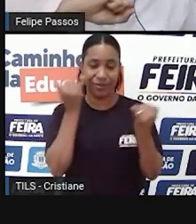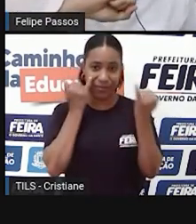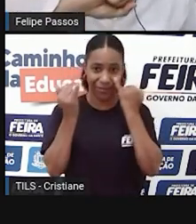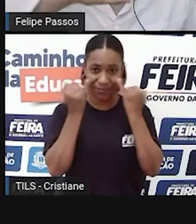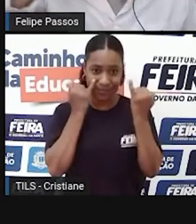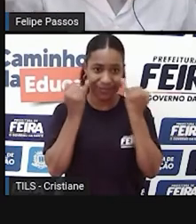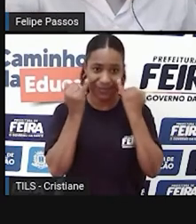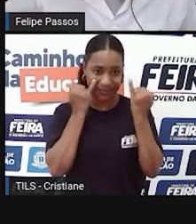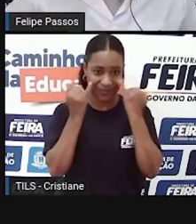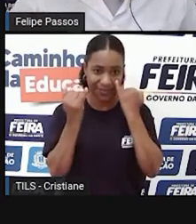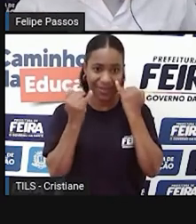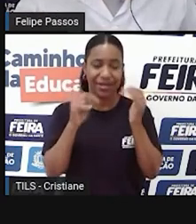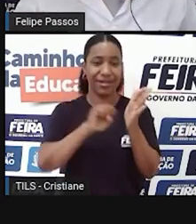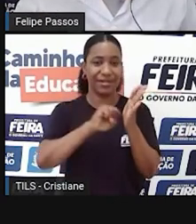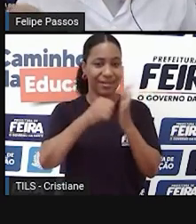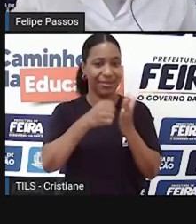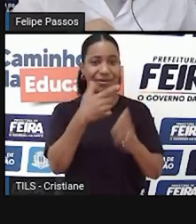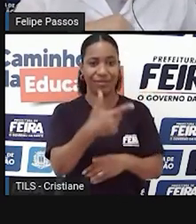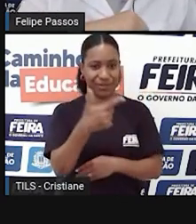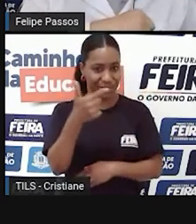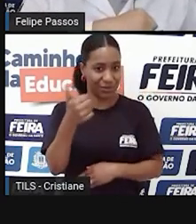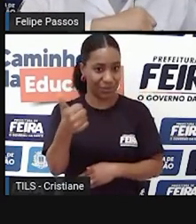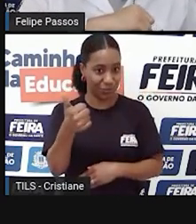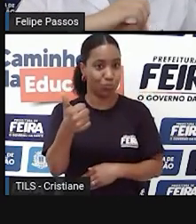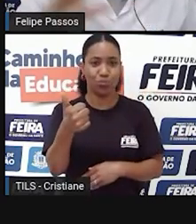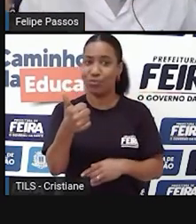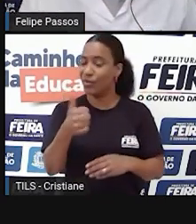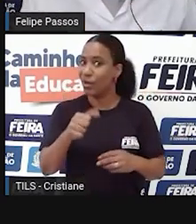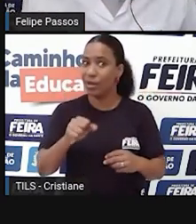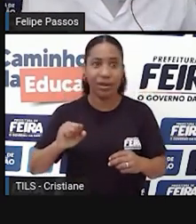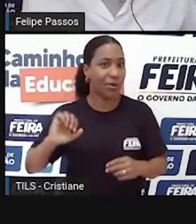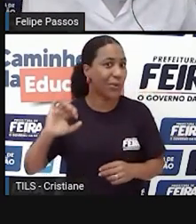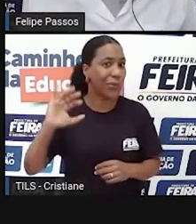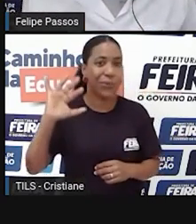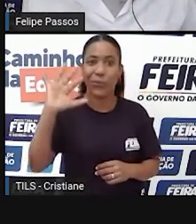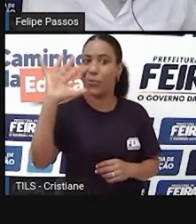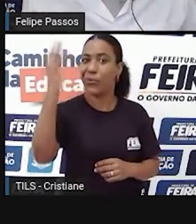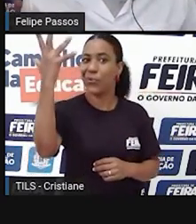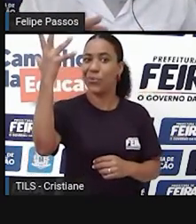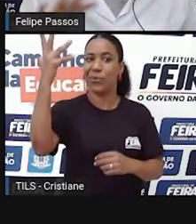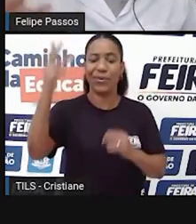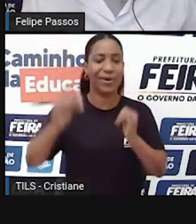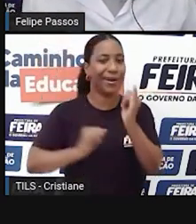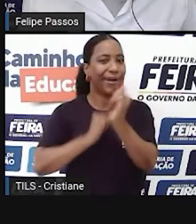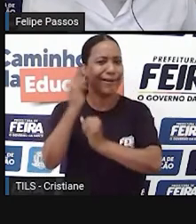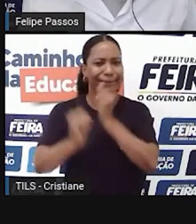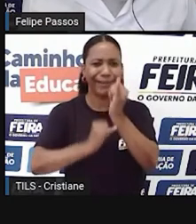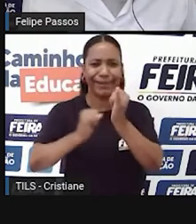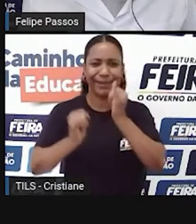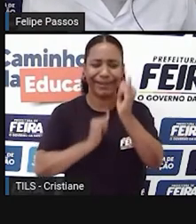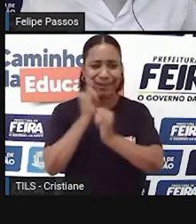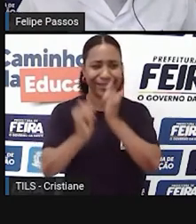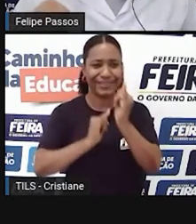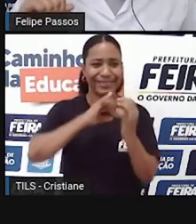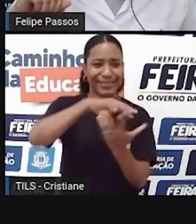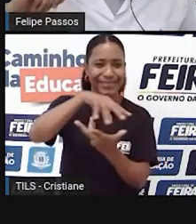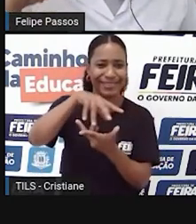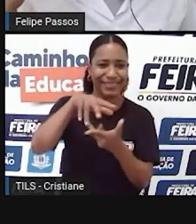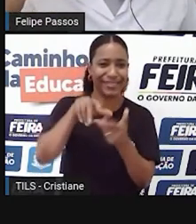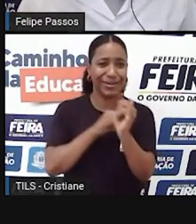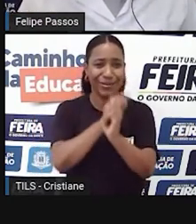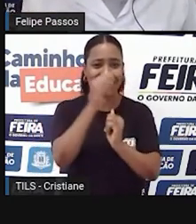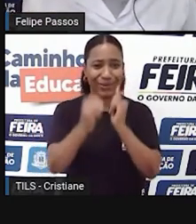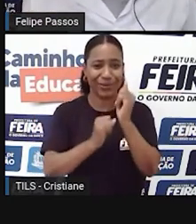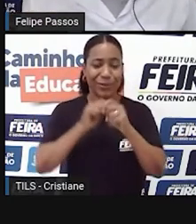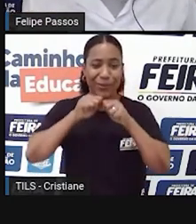é a explosão da internet. A internet ficou totalmente, né? Ela se espalhou pelo mundo todo. Ela